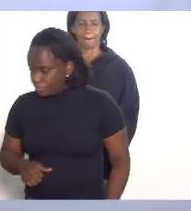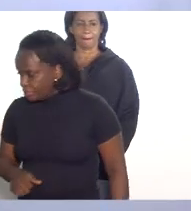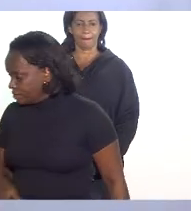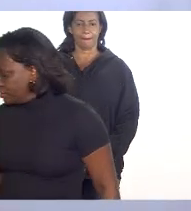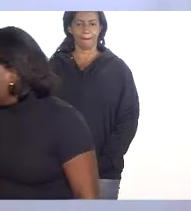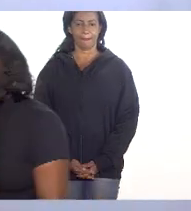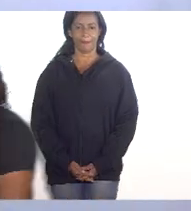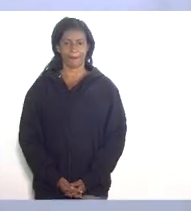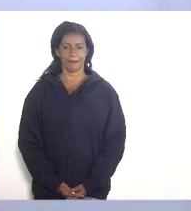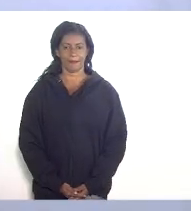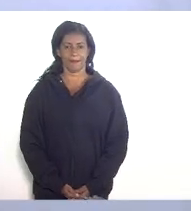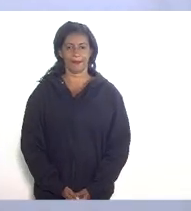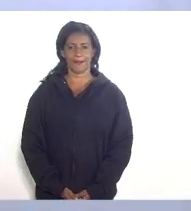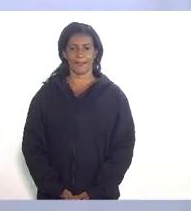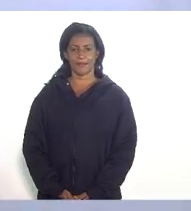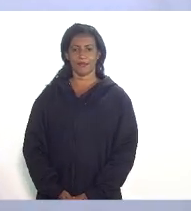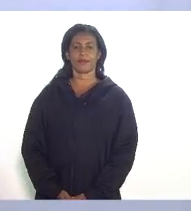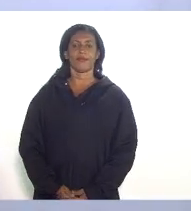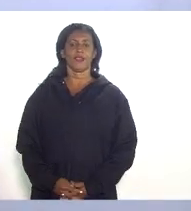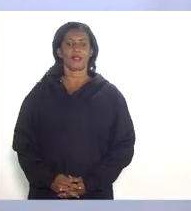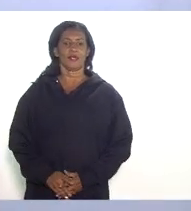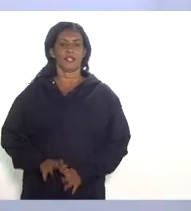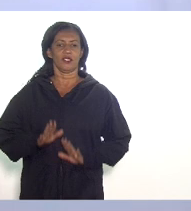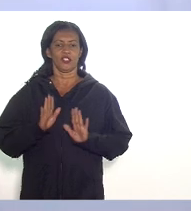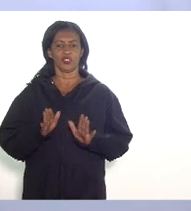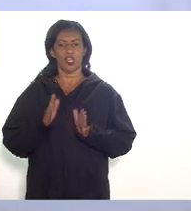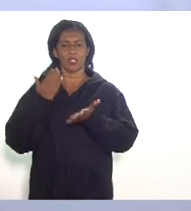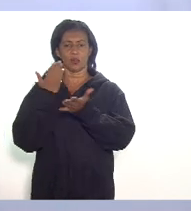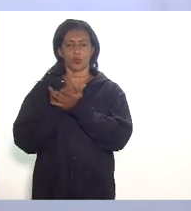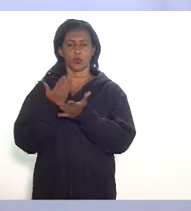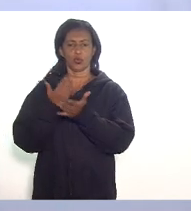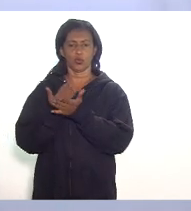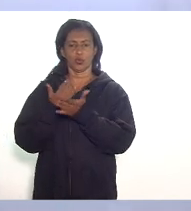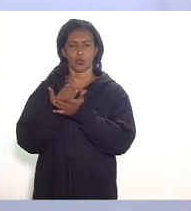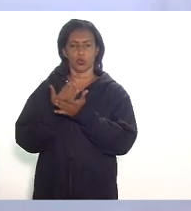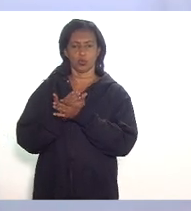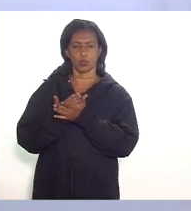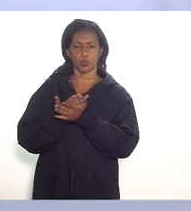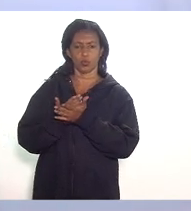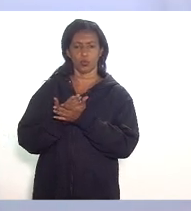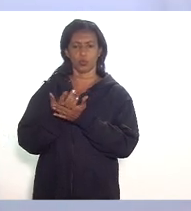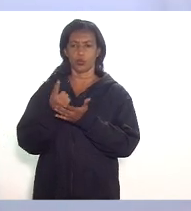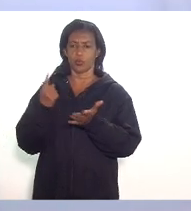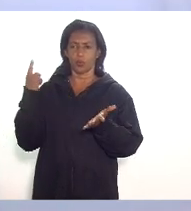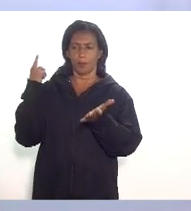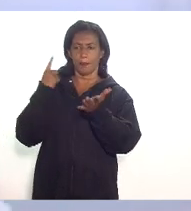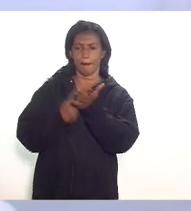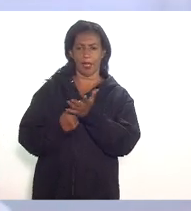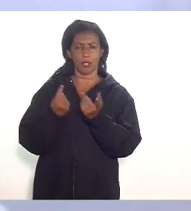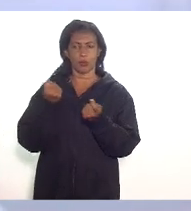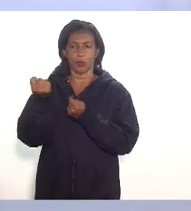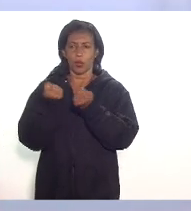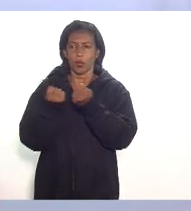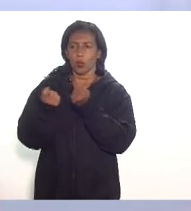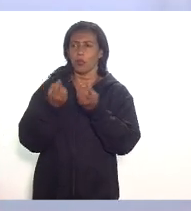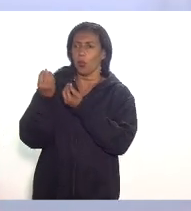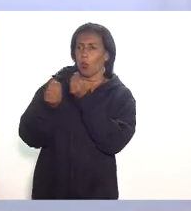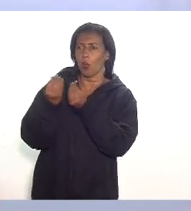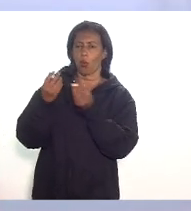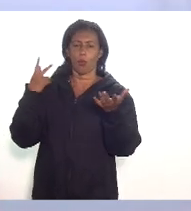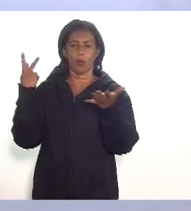bastante sobre a questão do estudo de viabilidade como é que o estudo de impacto econômico como é que ele poderia acontecer